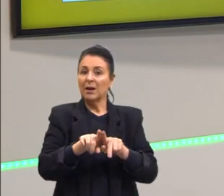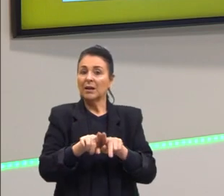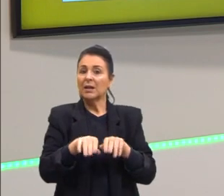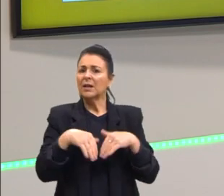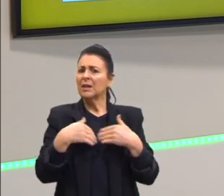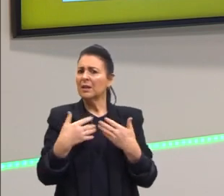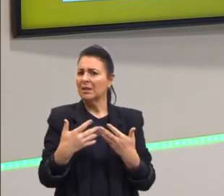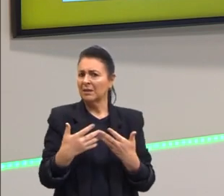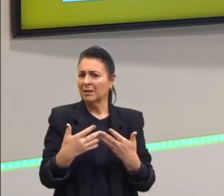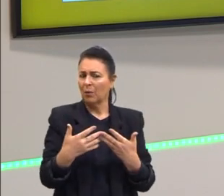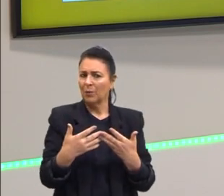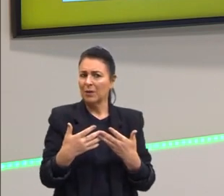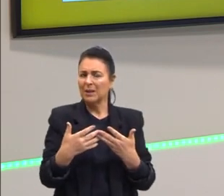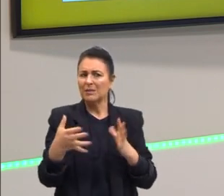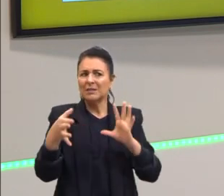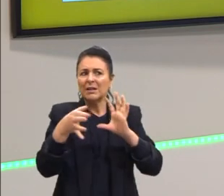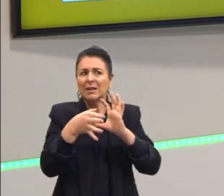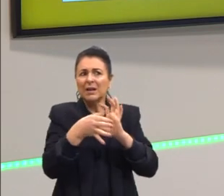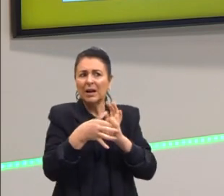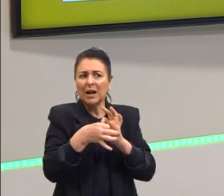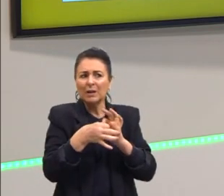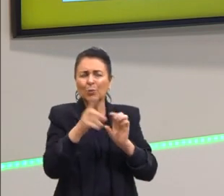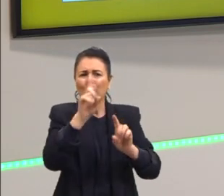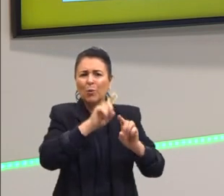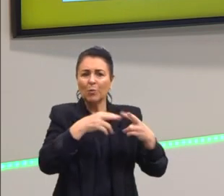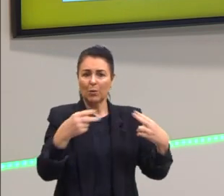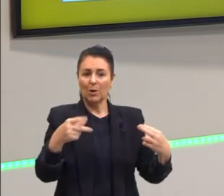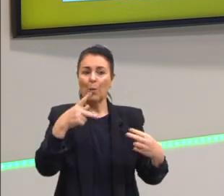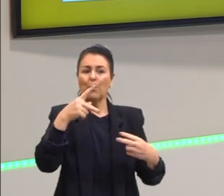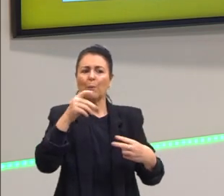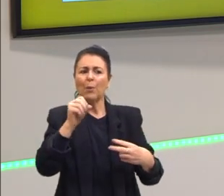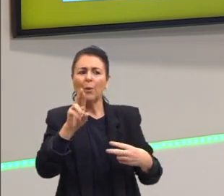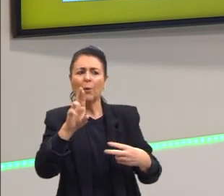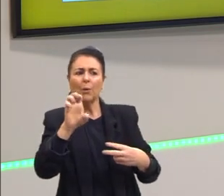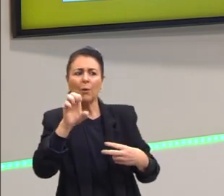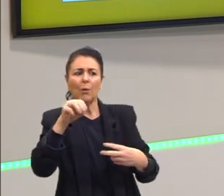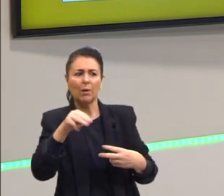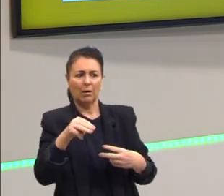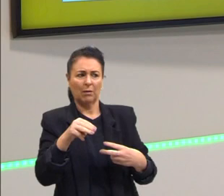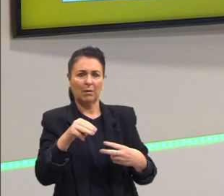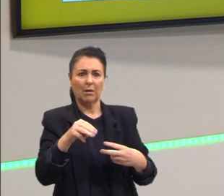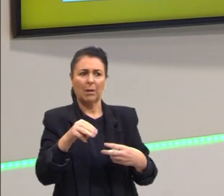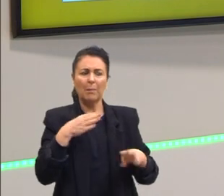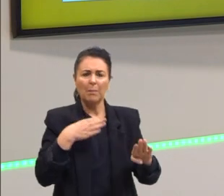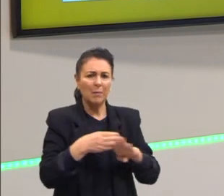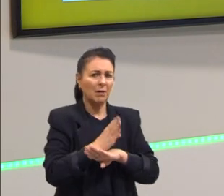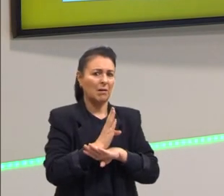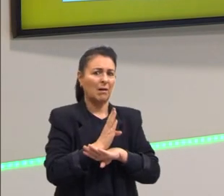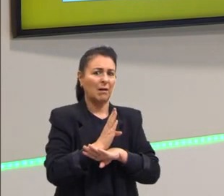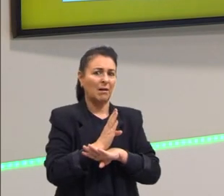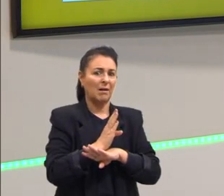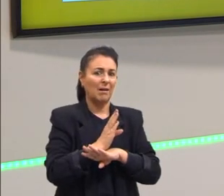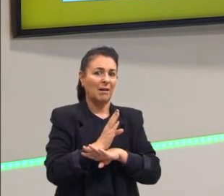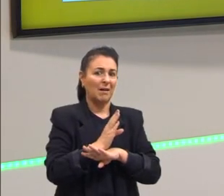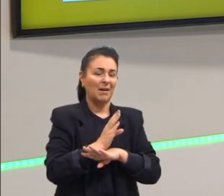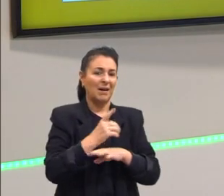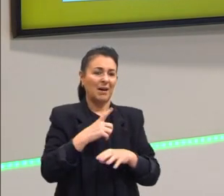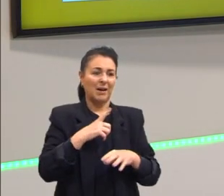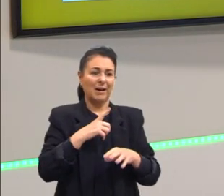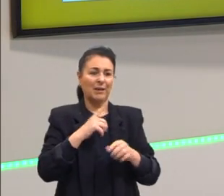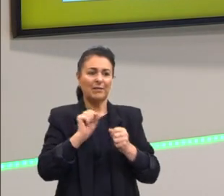está ligado a um porém. Tem um fator externo a passar no Enem, a fazer justiça para ser